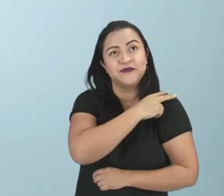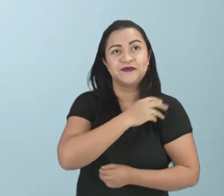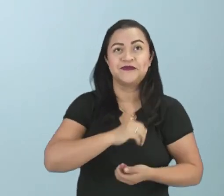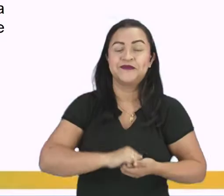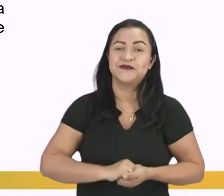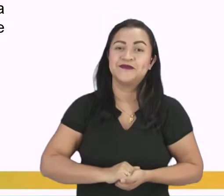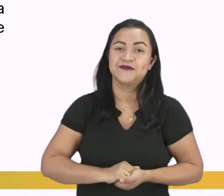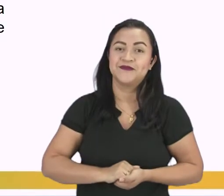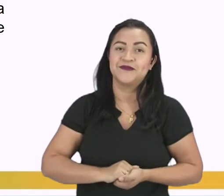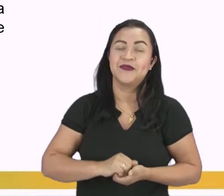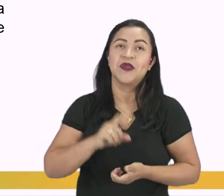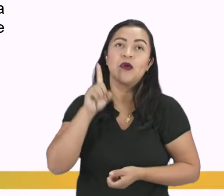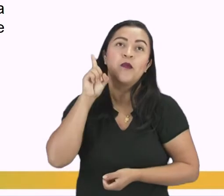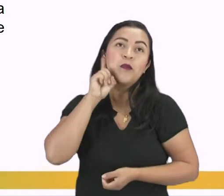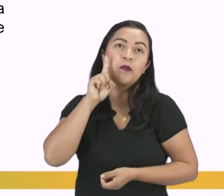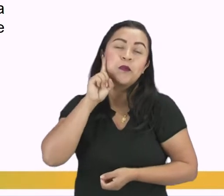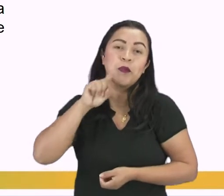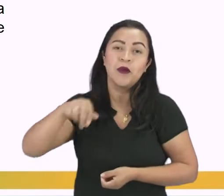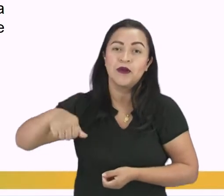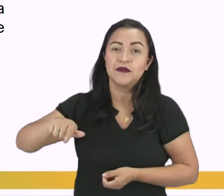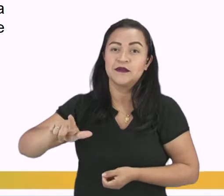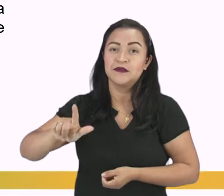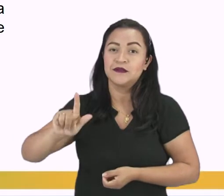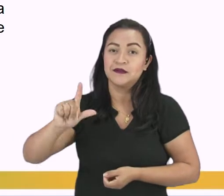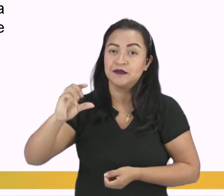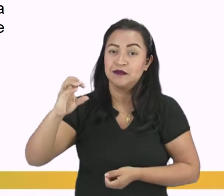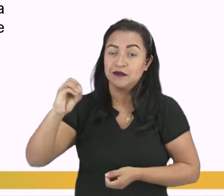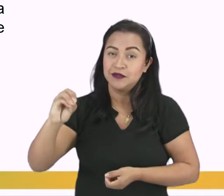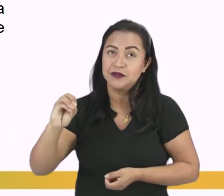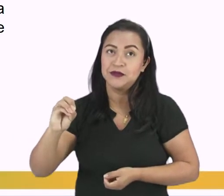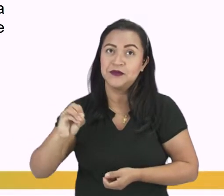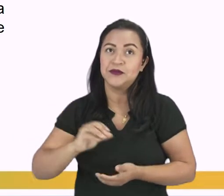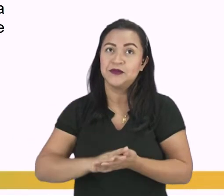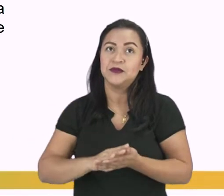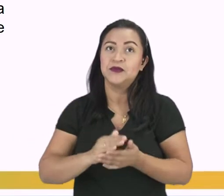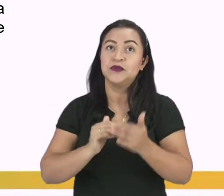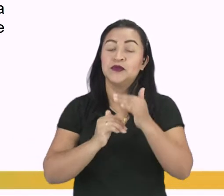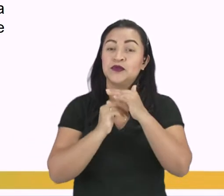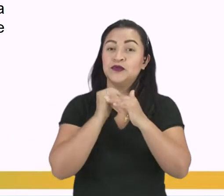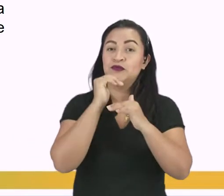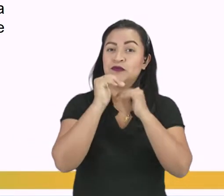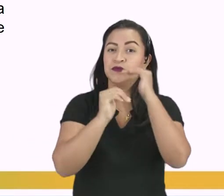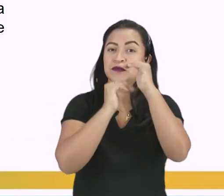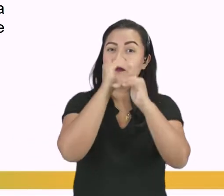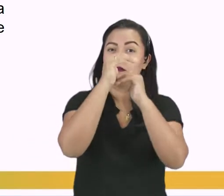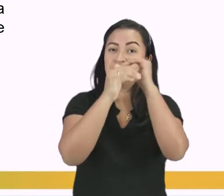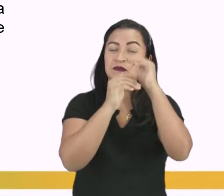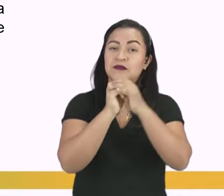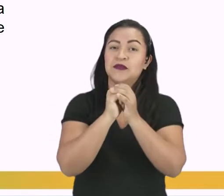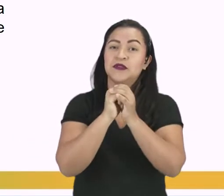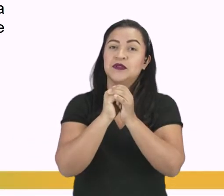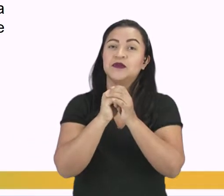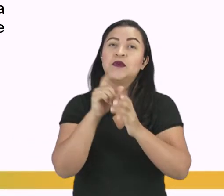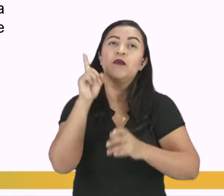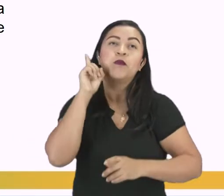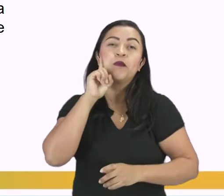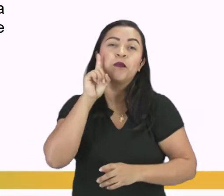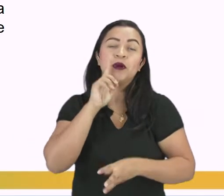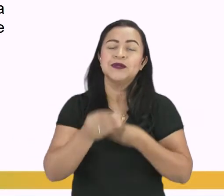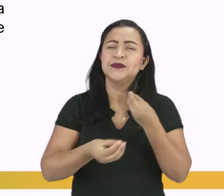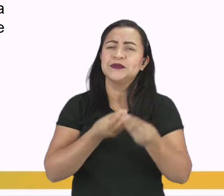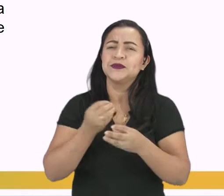América Anglo-Saxônica e o desenvolvimento dos Estados Unidos, como aconteceu, né?